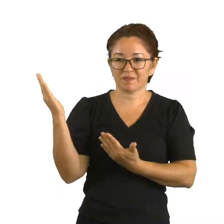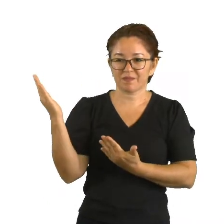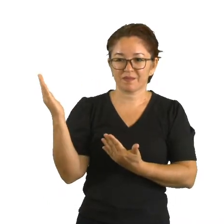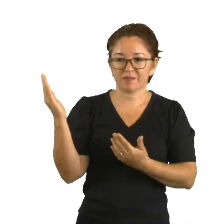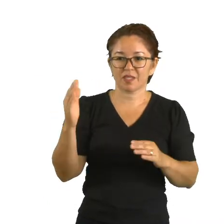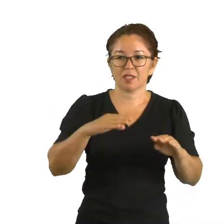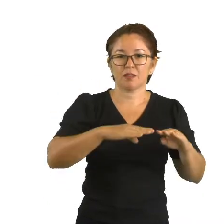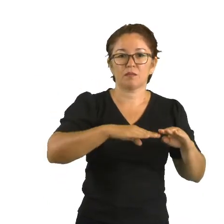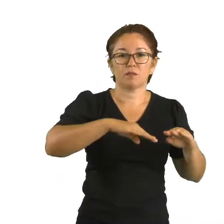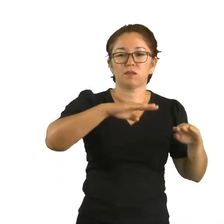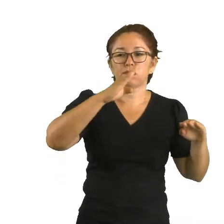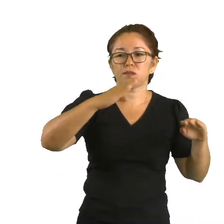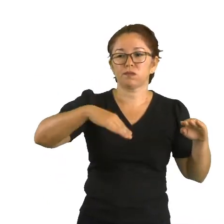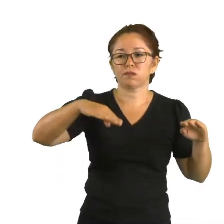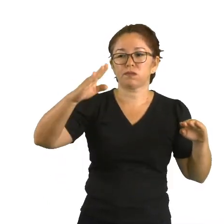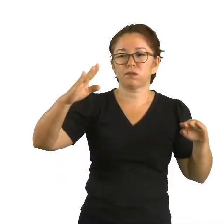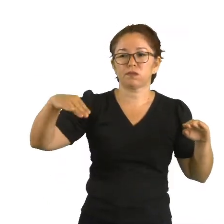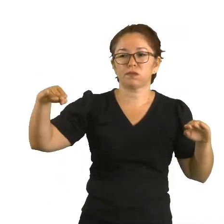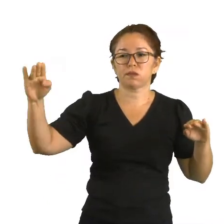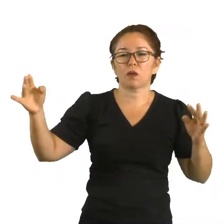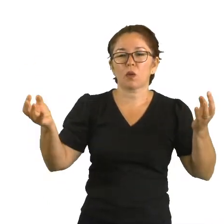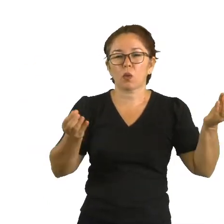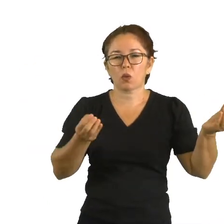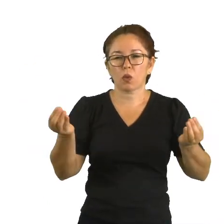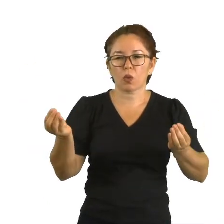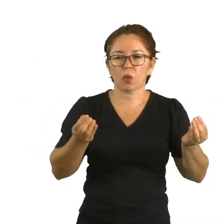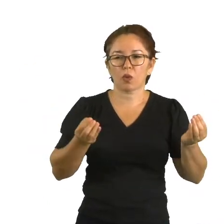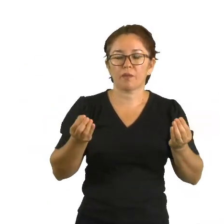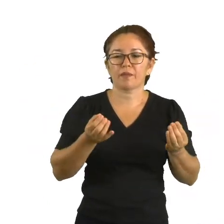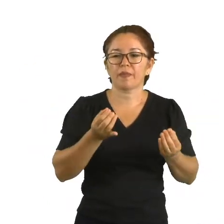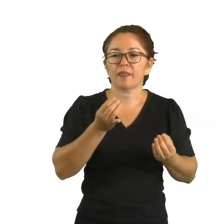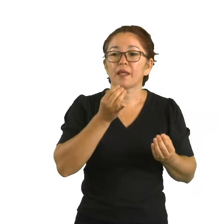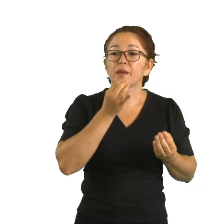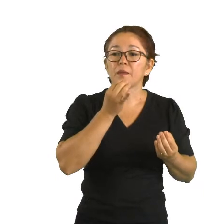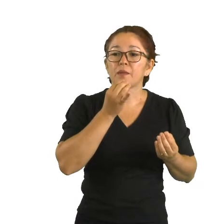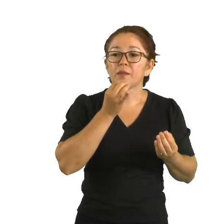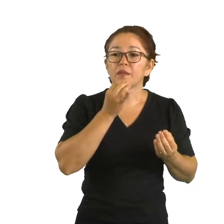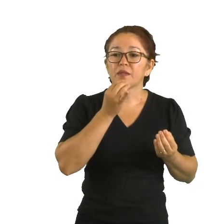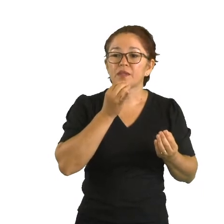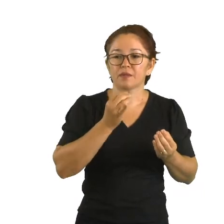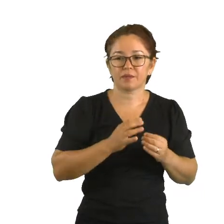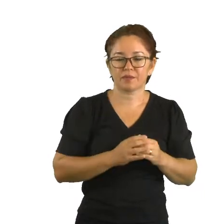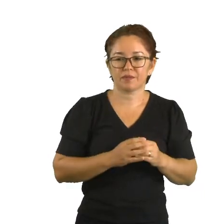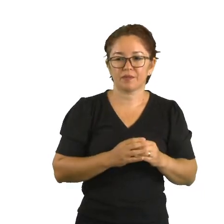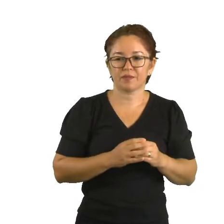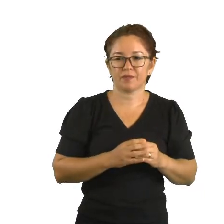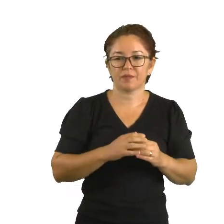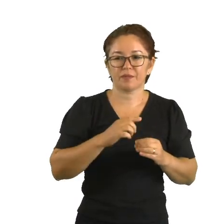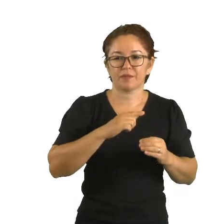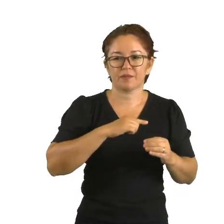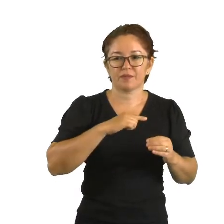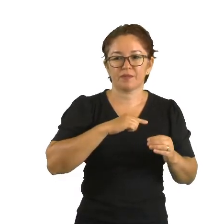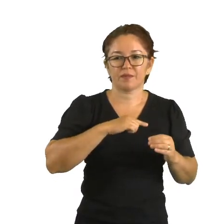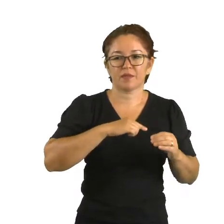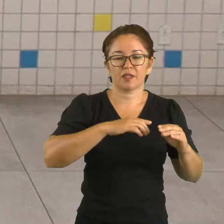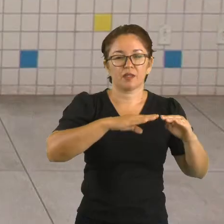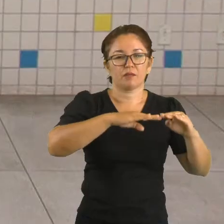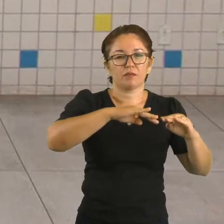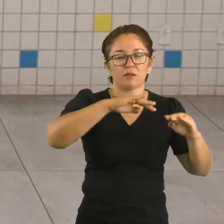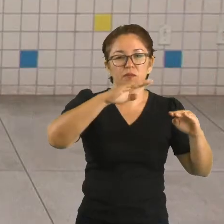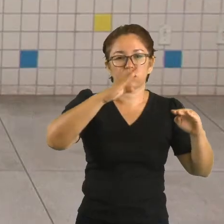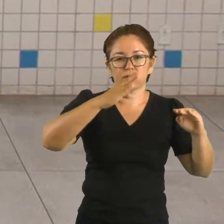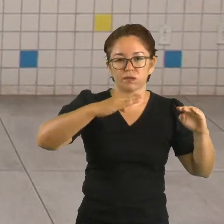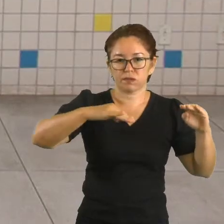vibração dessa onda. A gente tem as vibrações das ondas transversais e longitudinais. As